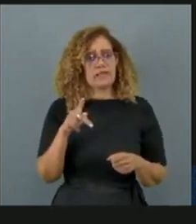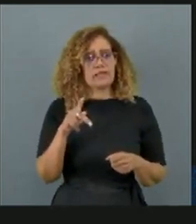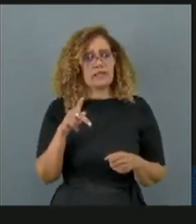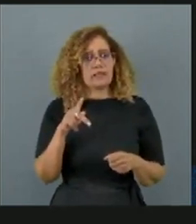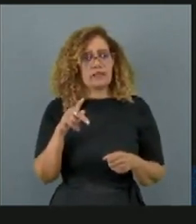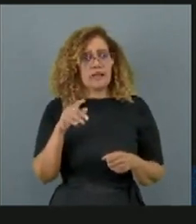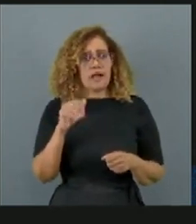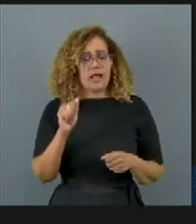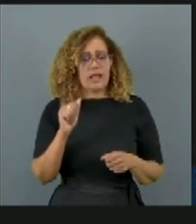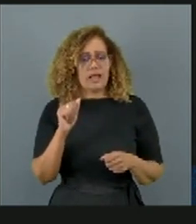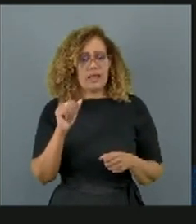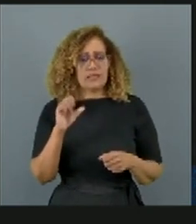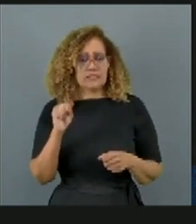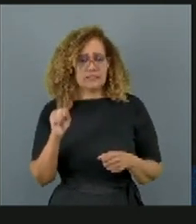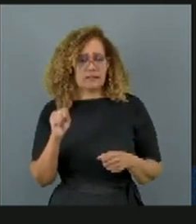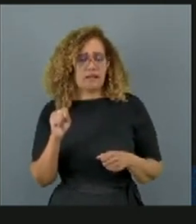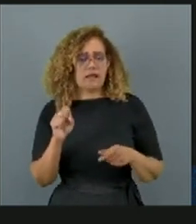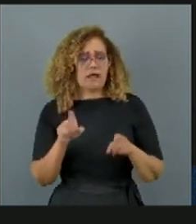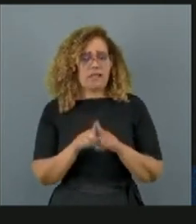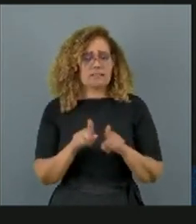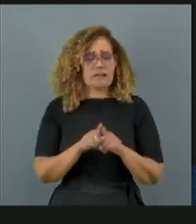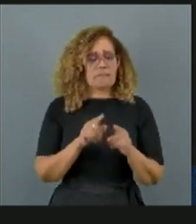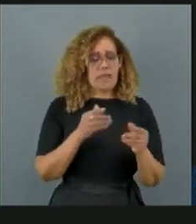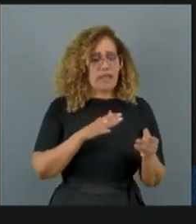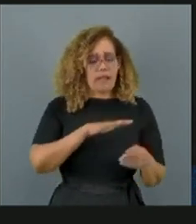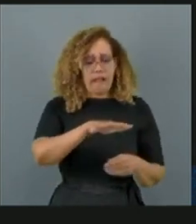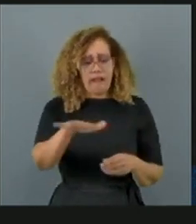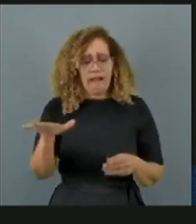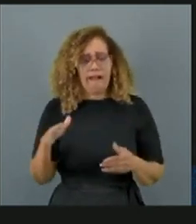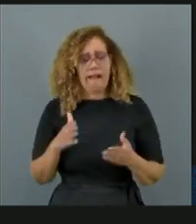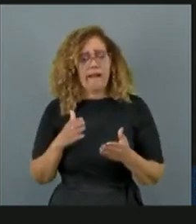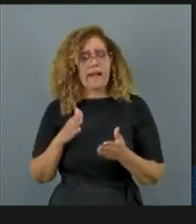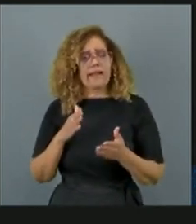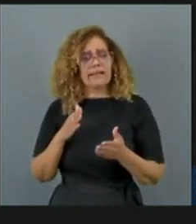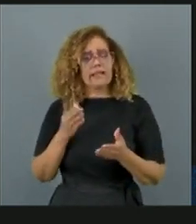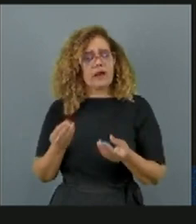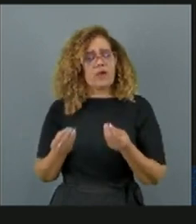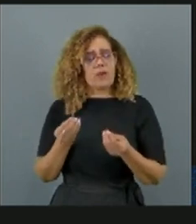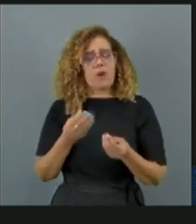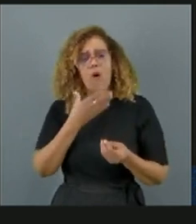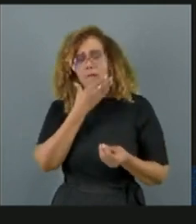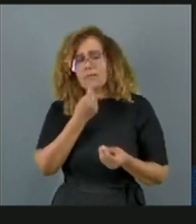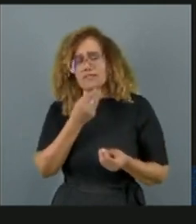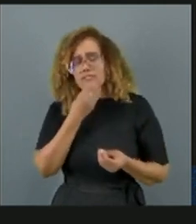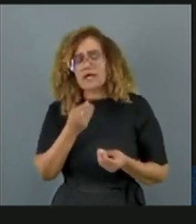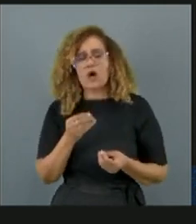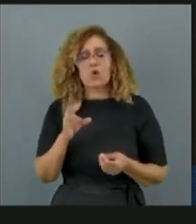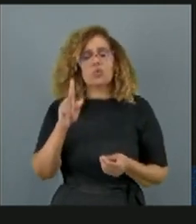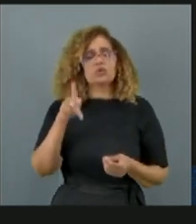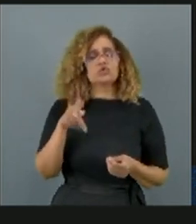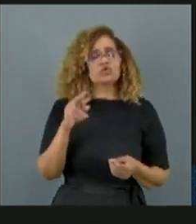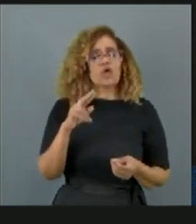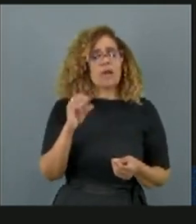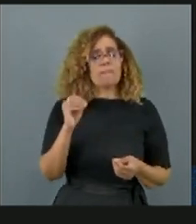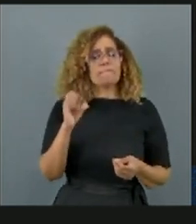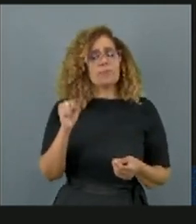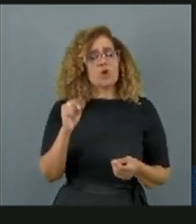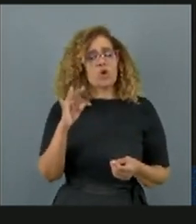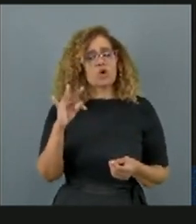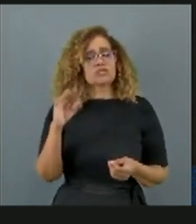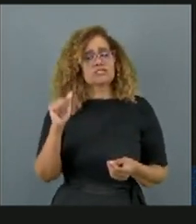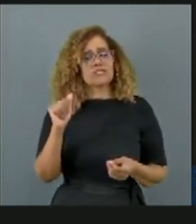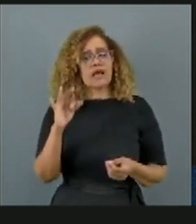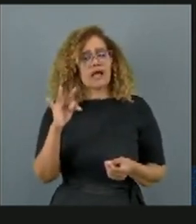é que anda a sua área da saúde masculina para saber como anda a sua próstata. Uma vez que fez o exame,